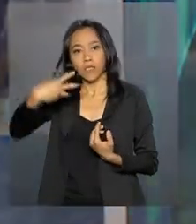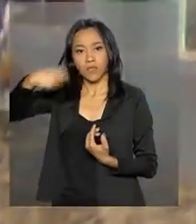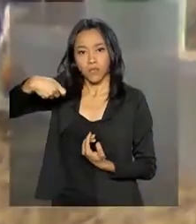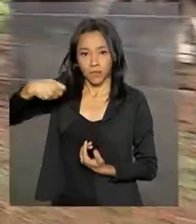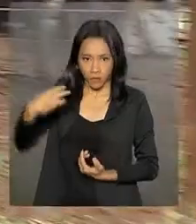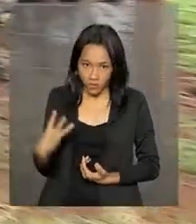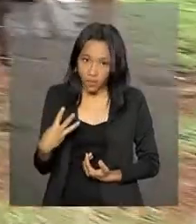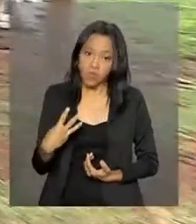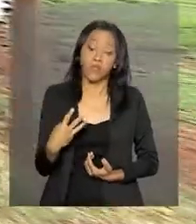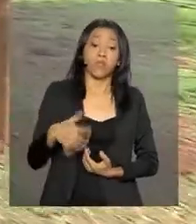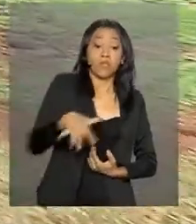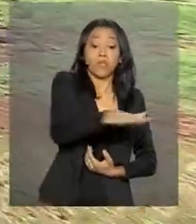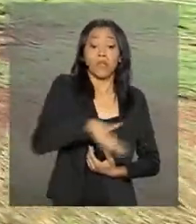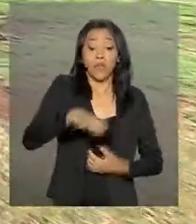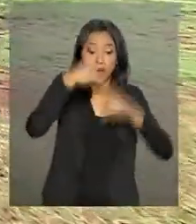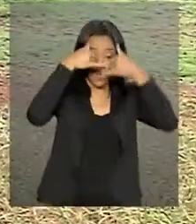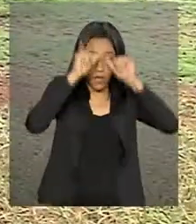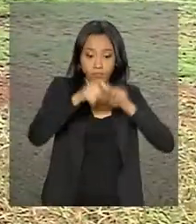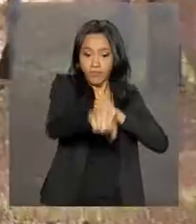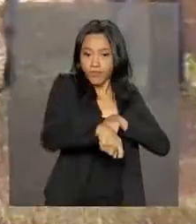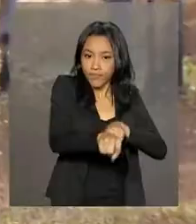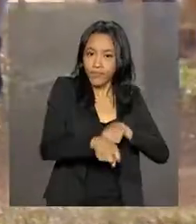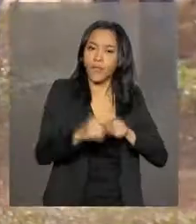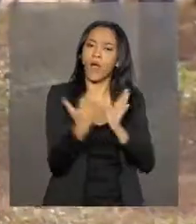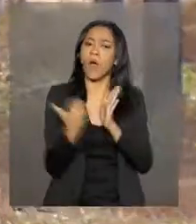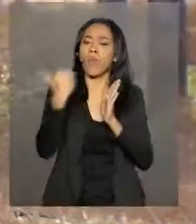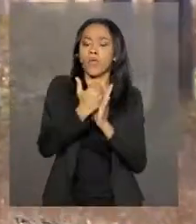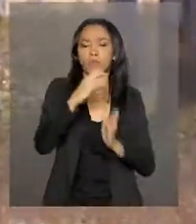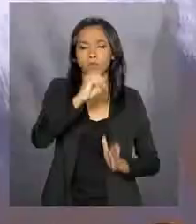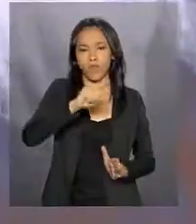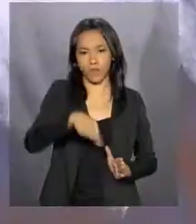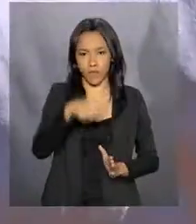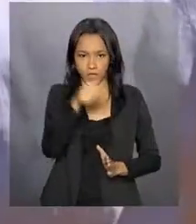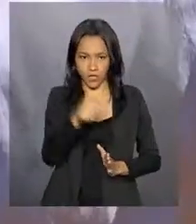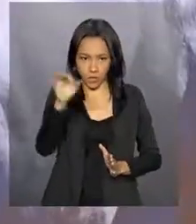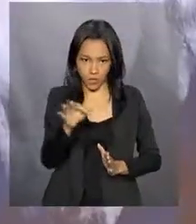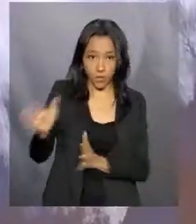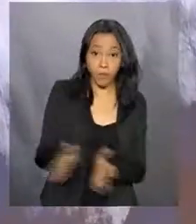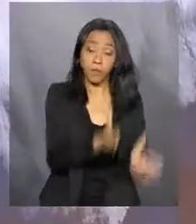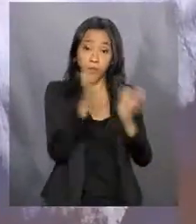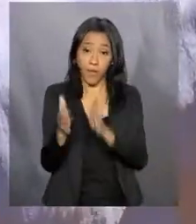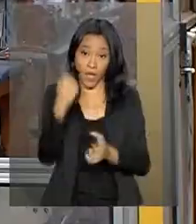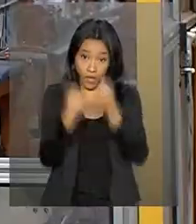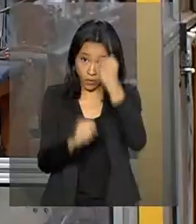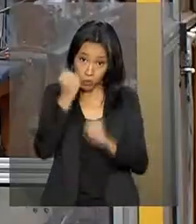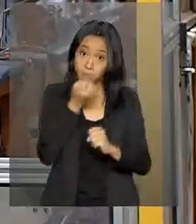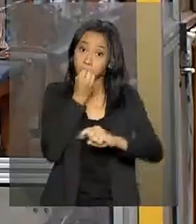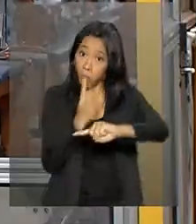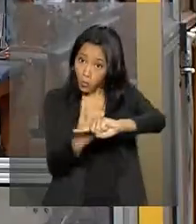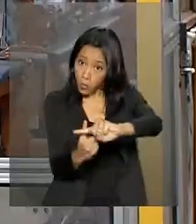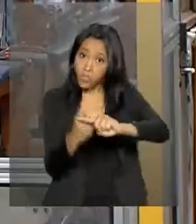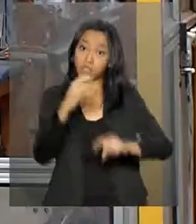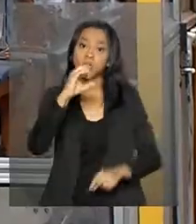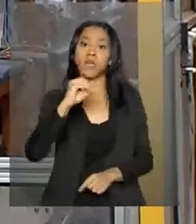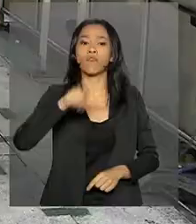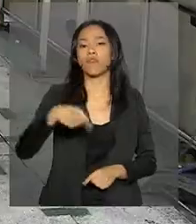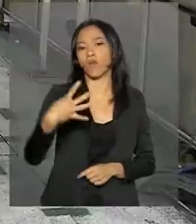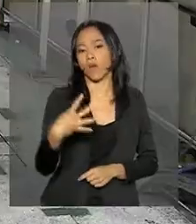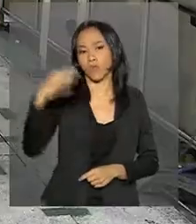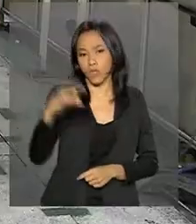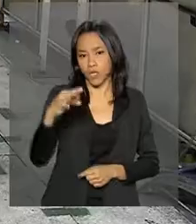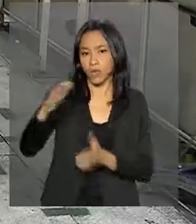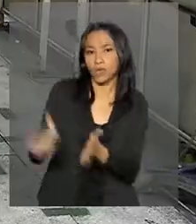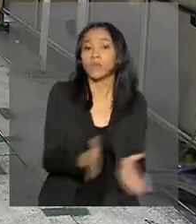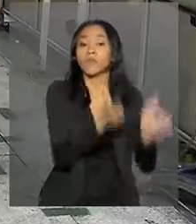agropecuária registrou crescimento de 0,7%, a indústria teve variação positiva de 0,4%